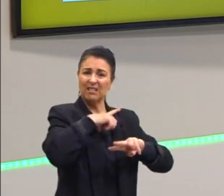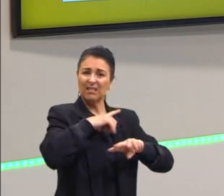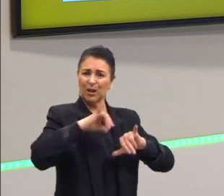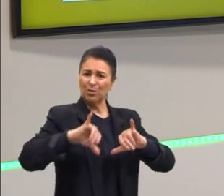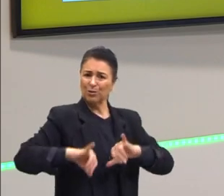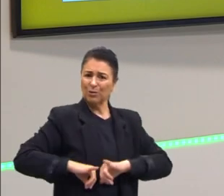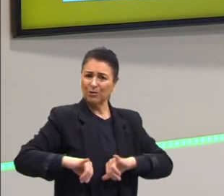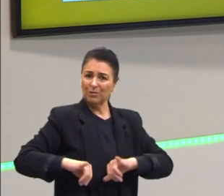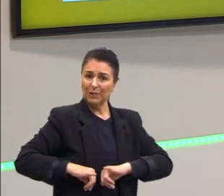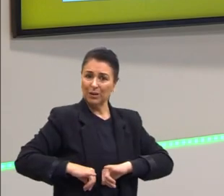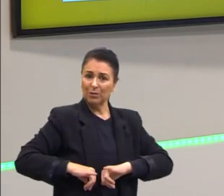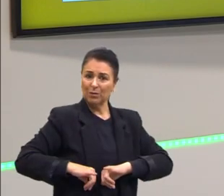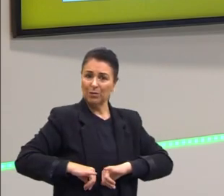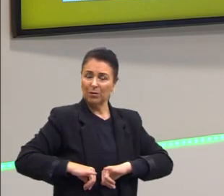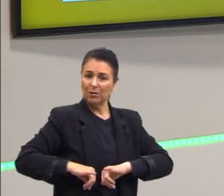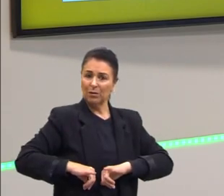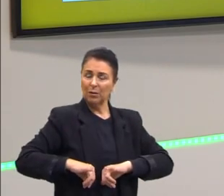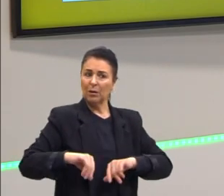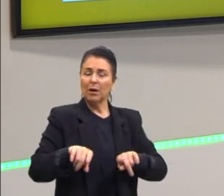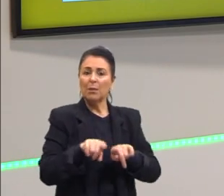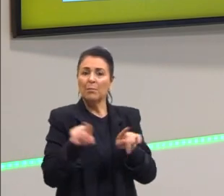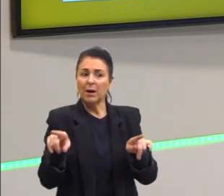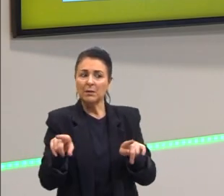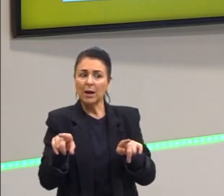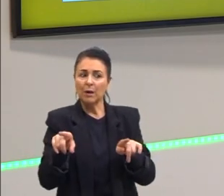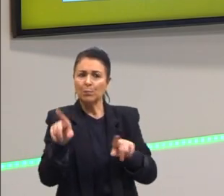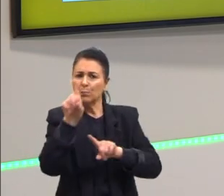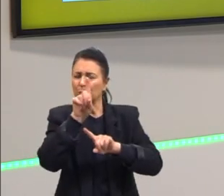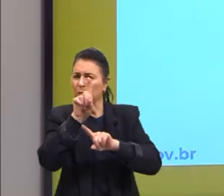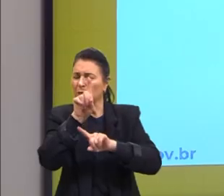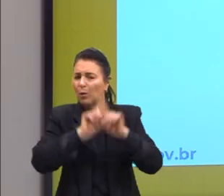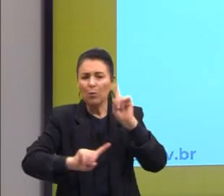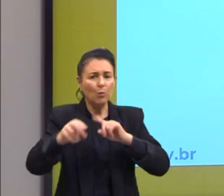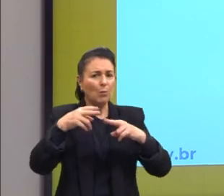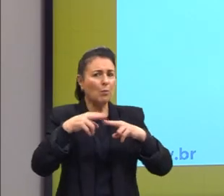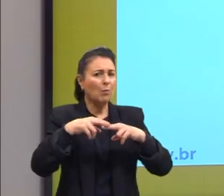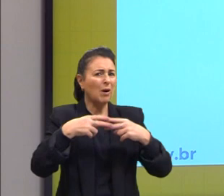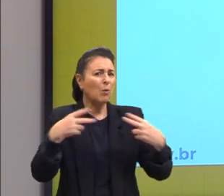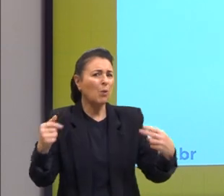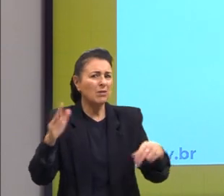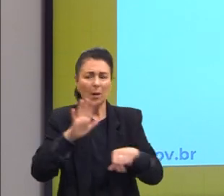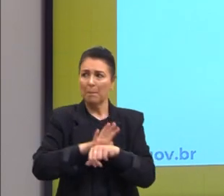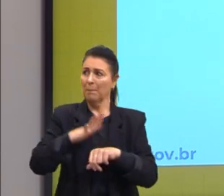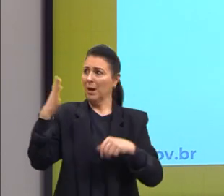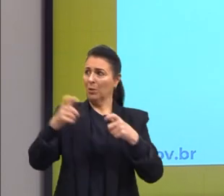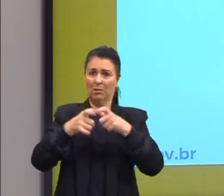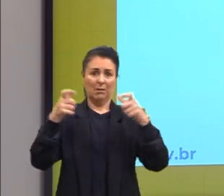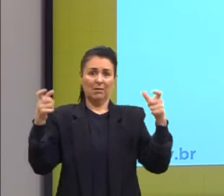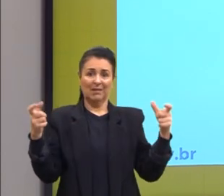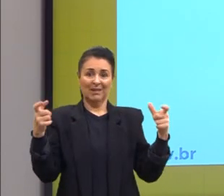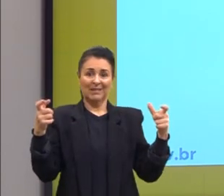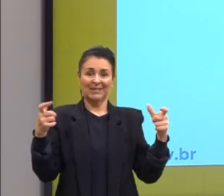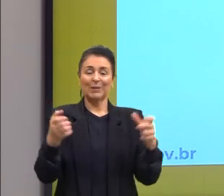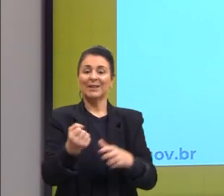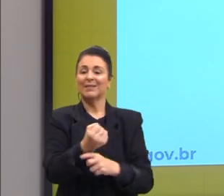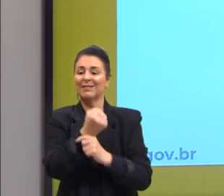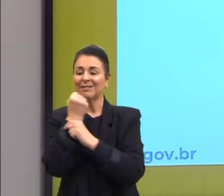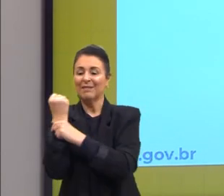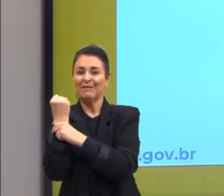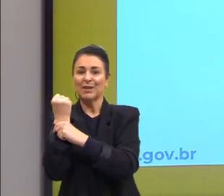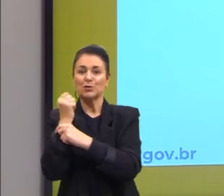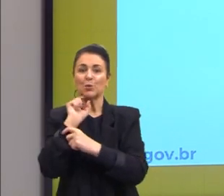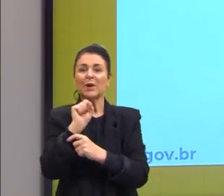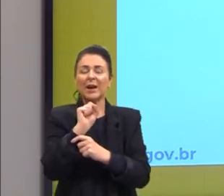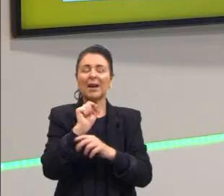dor, mas é para um bem maior. Então, o Benton é o camarada que ele defende o máximo de felicidade.